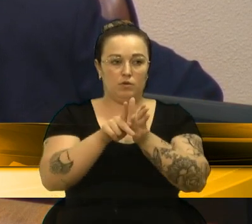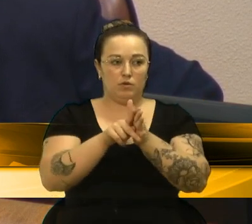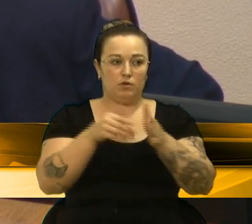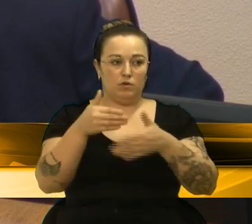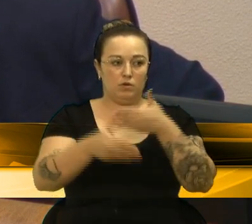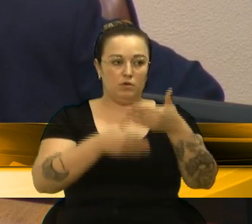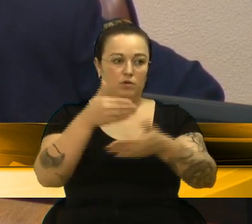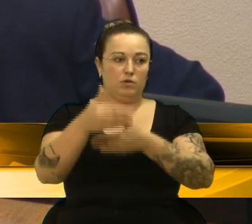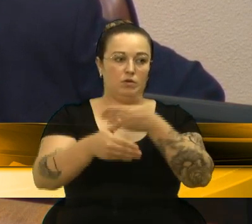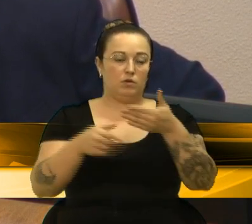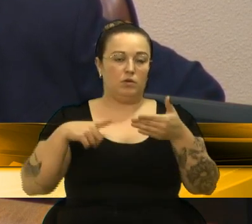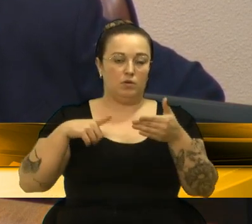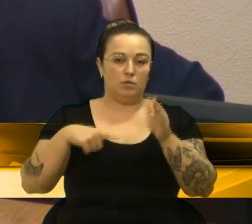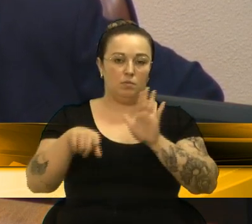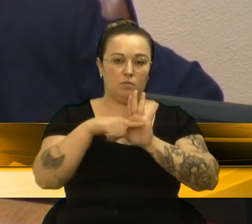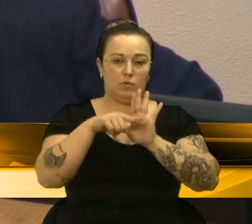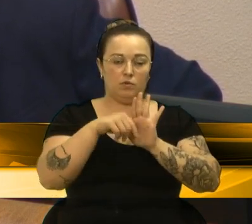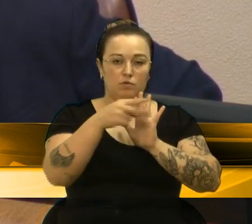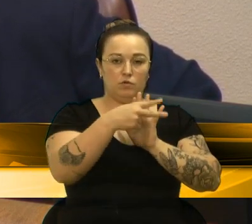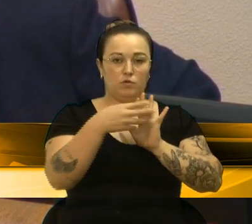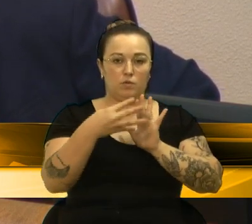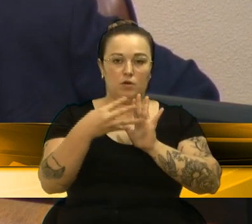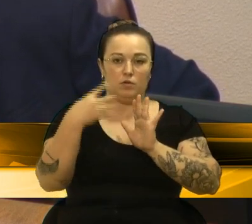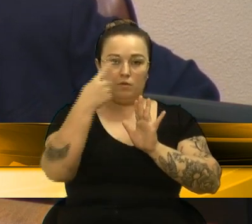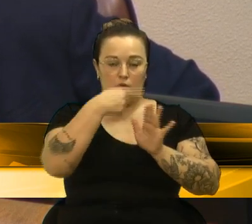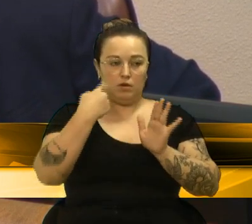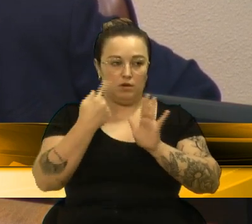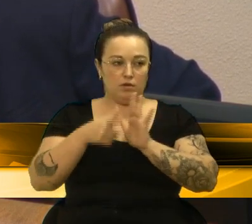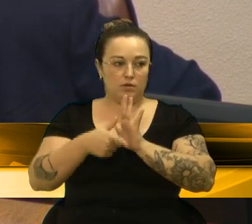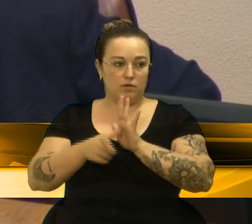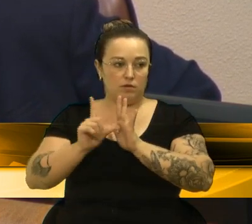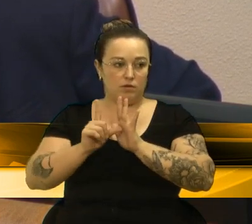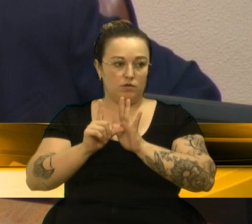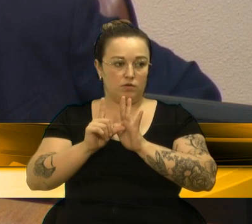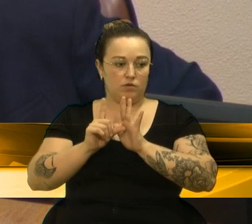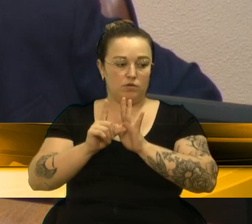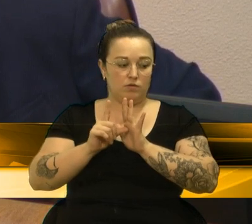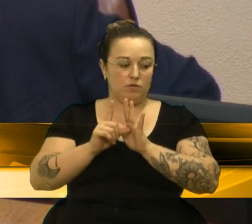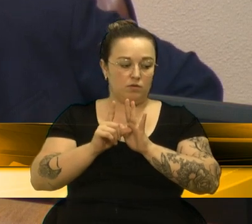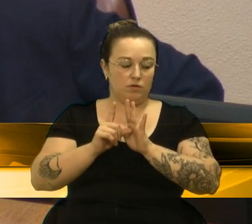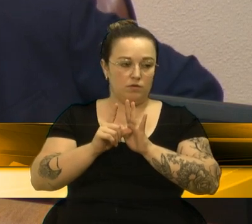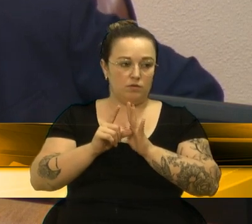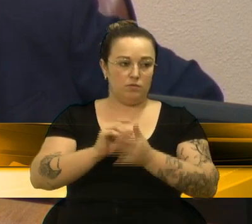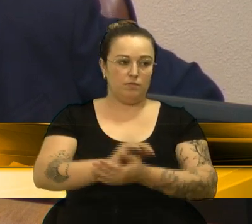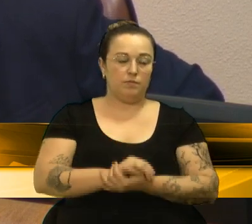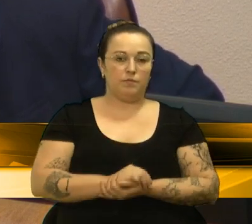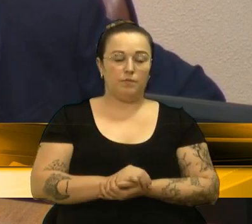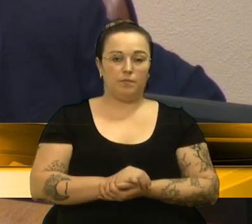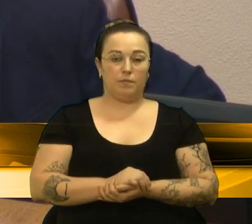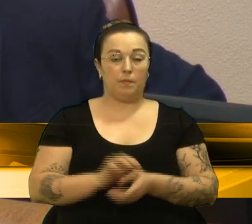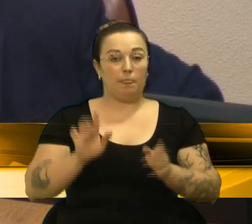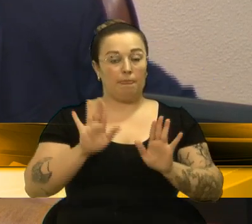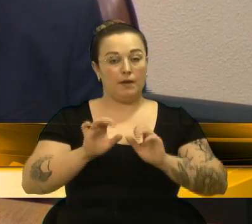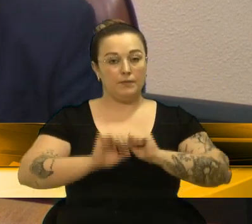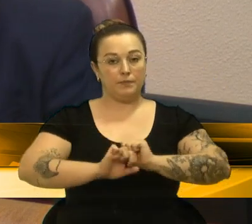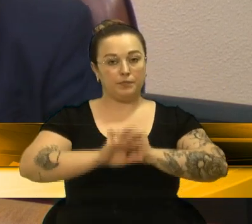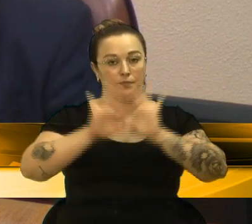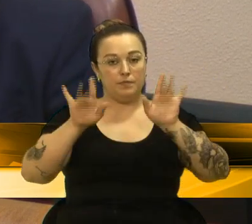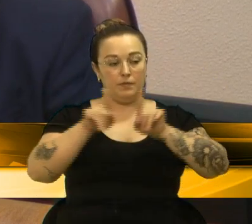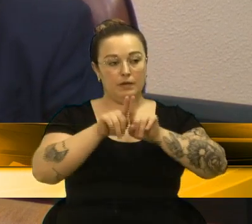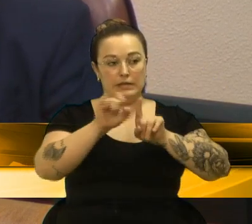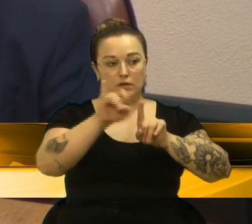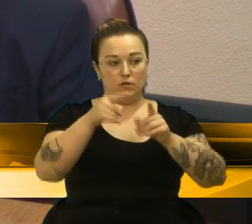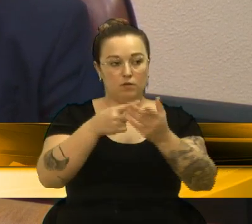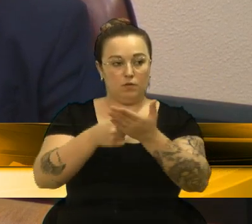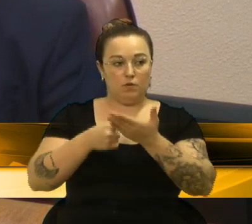da manhã, menos de 24 horas de antecedência, conforme faz prova o documento 10. Fica claro que quem não cumpriu o prazo estabelecido